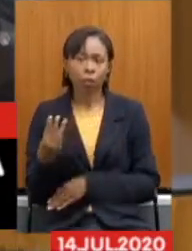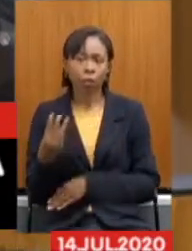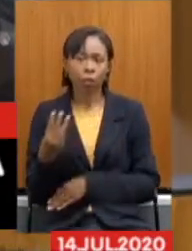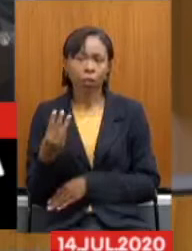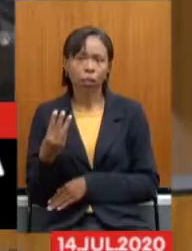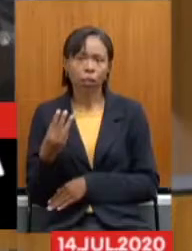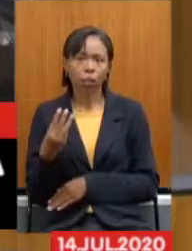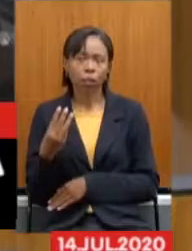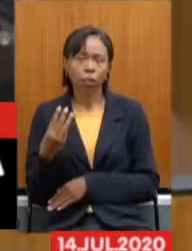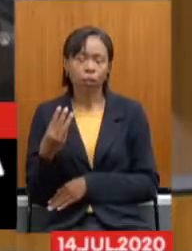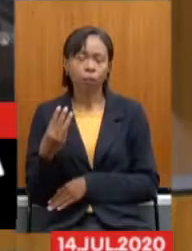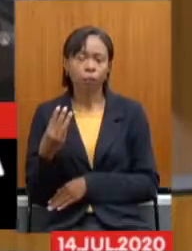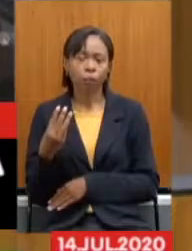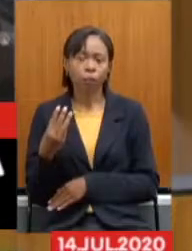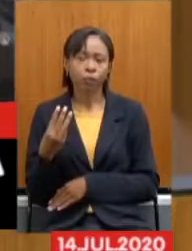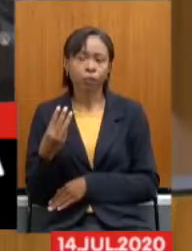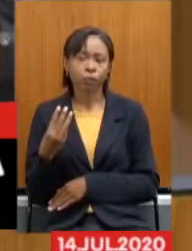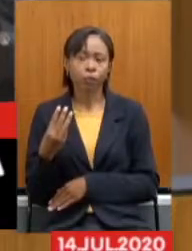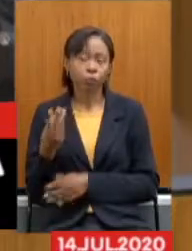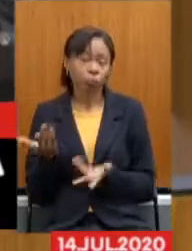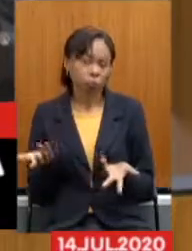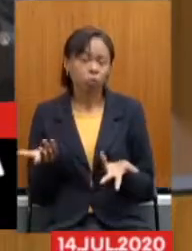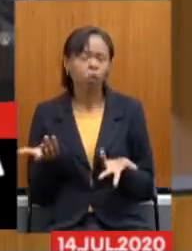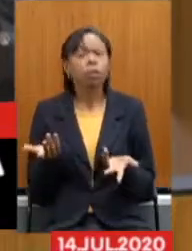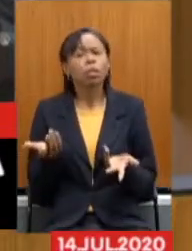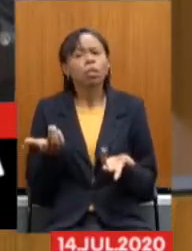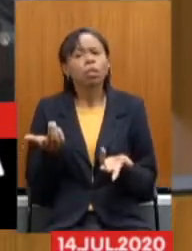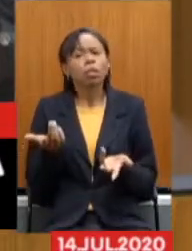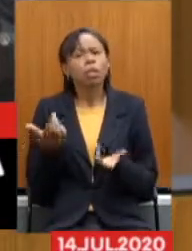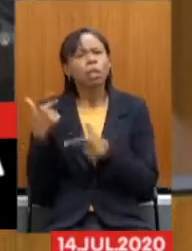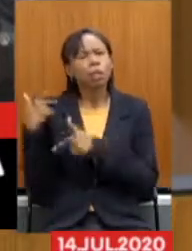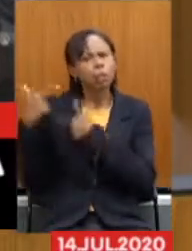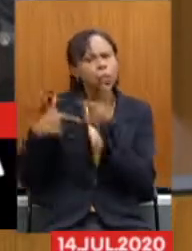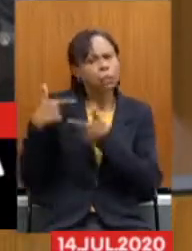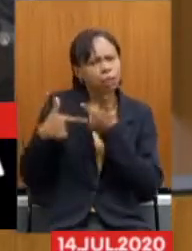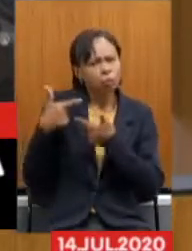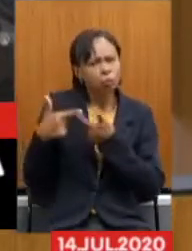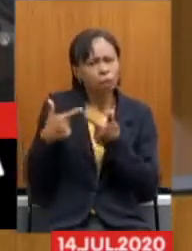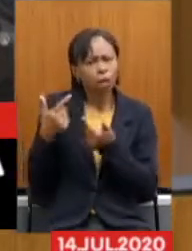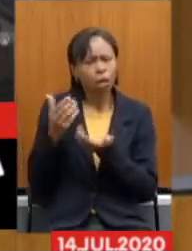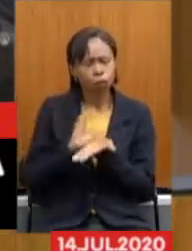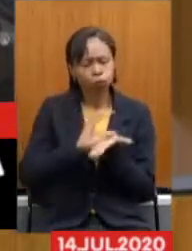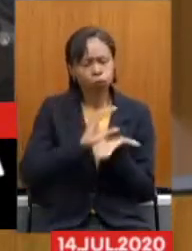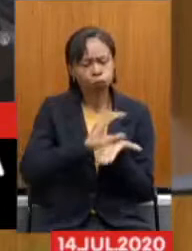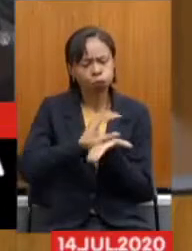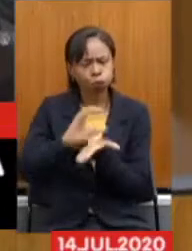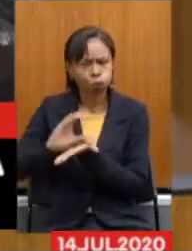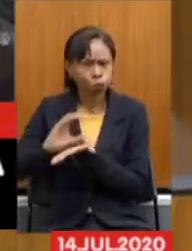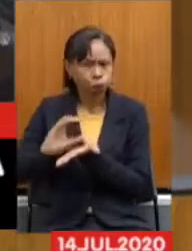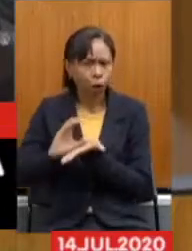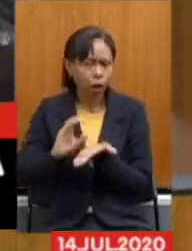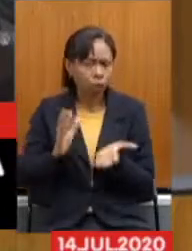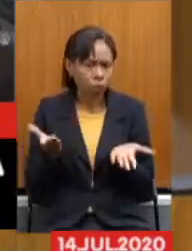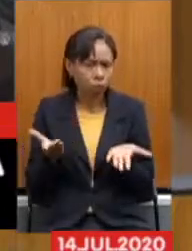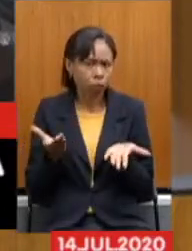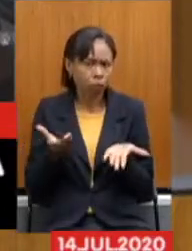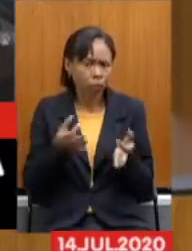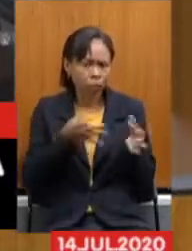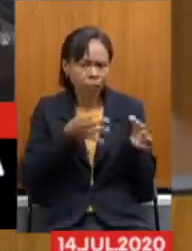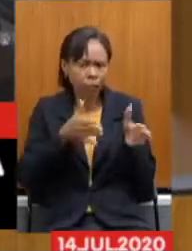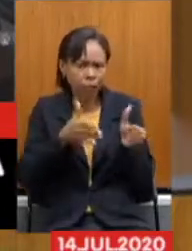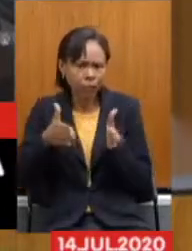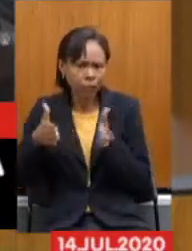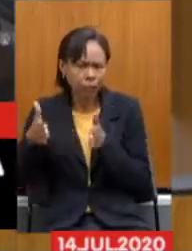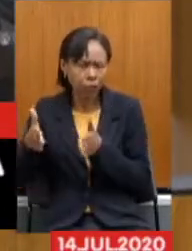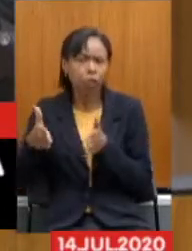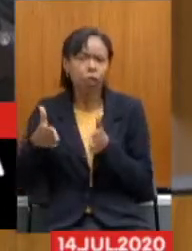.096.37 Nesse exercício As contribuições Foram passadas Regularmente Gerando regularidade